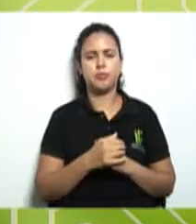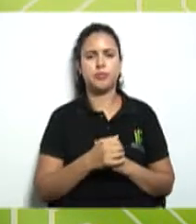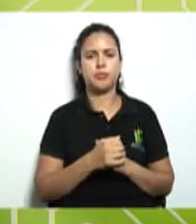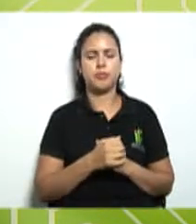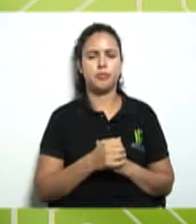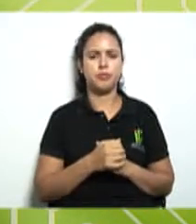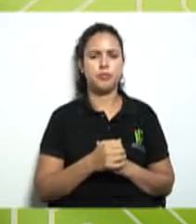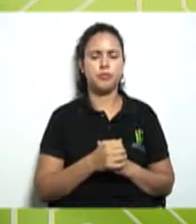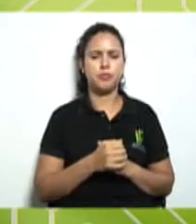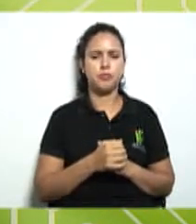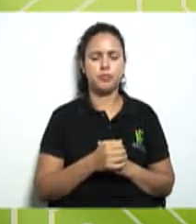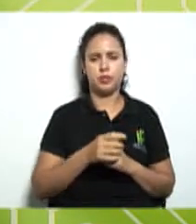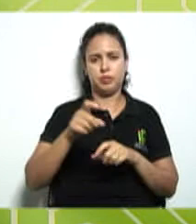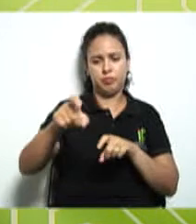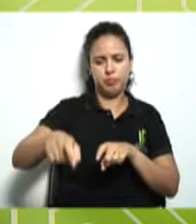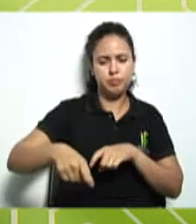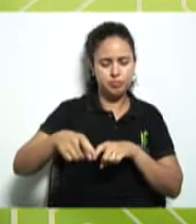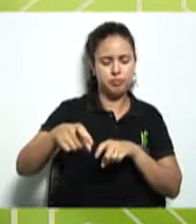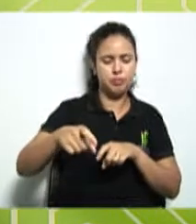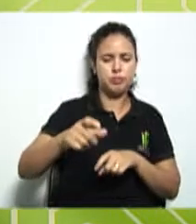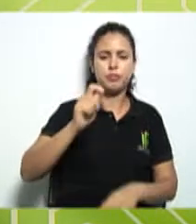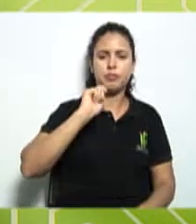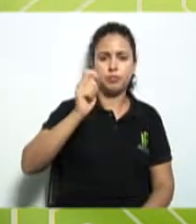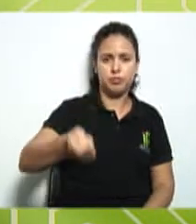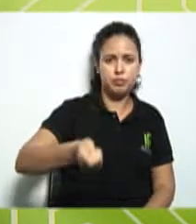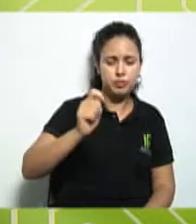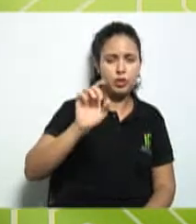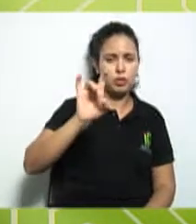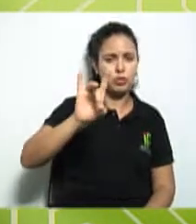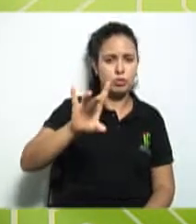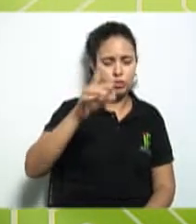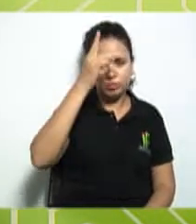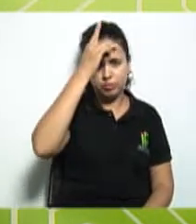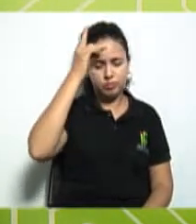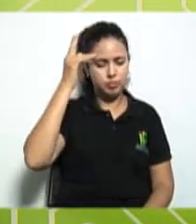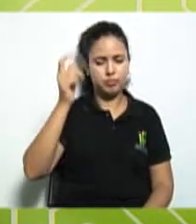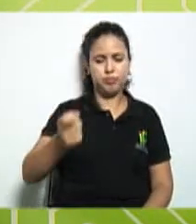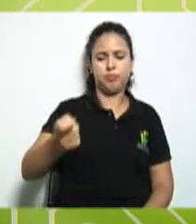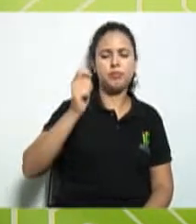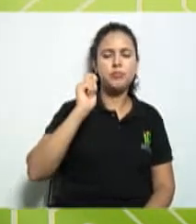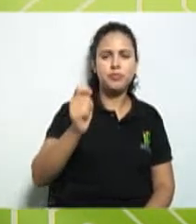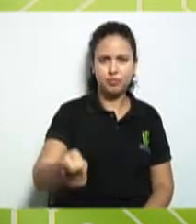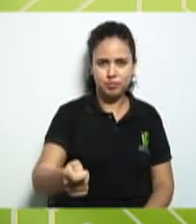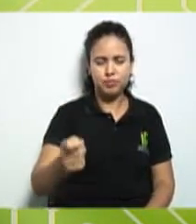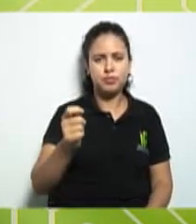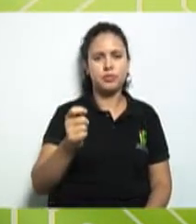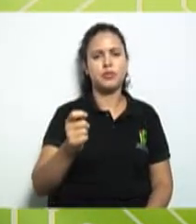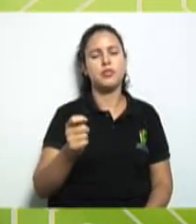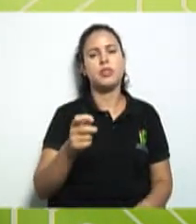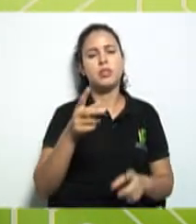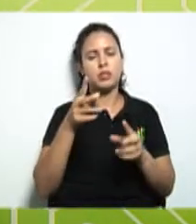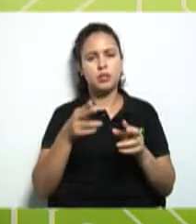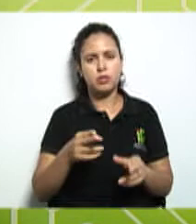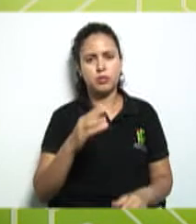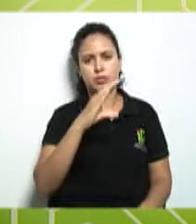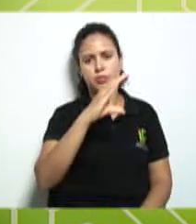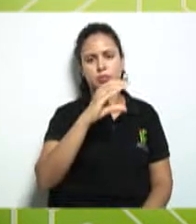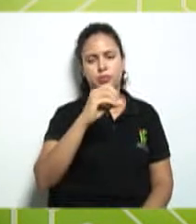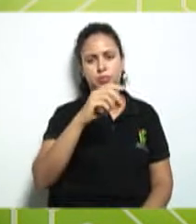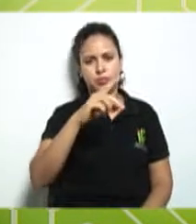pescadores né quem vai participar somente pescadores caso esse cooperado não seja um pescador